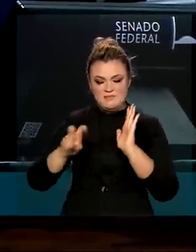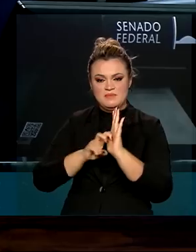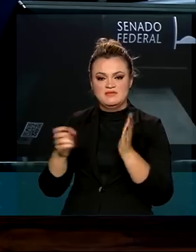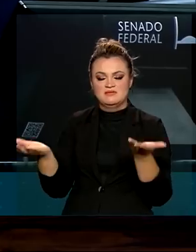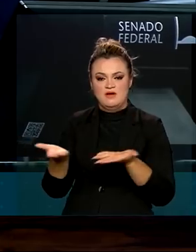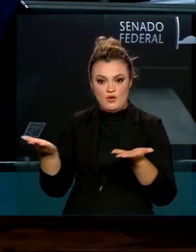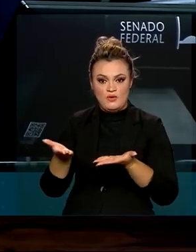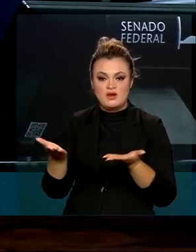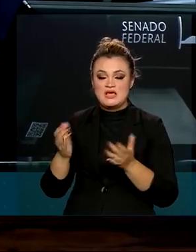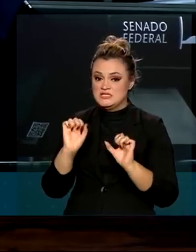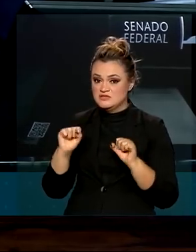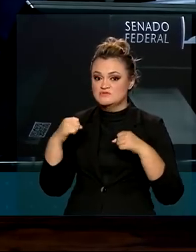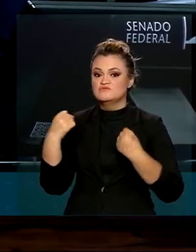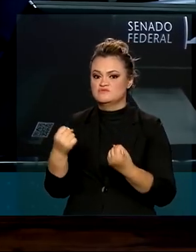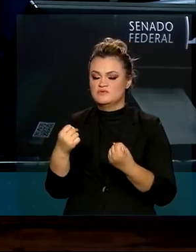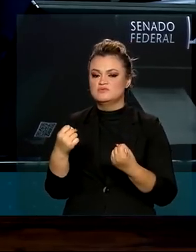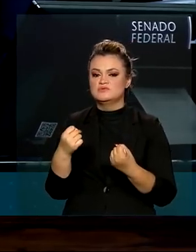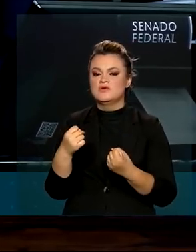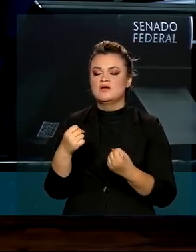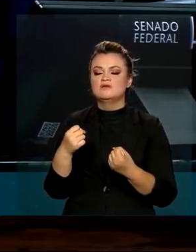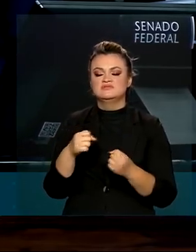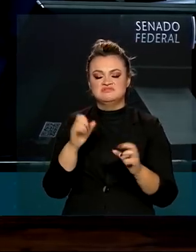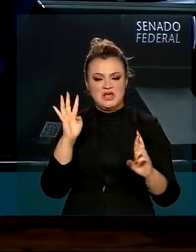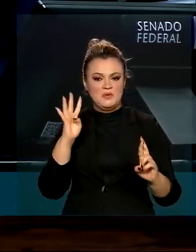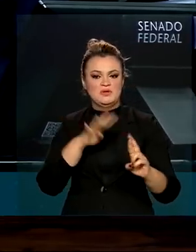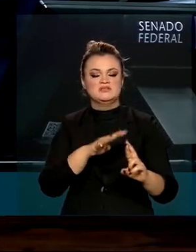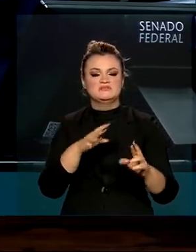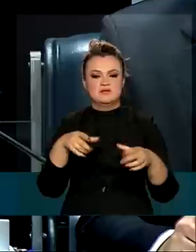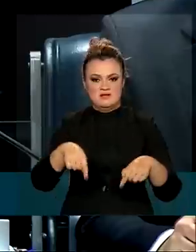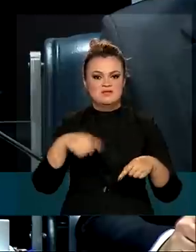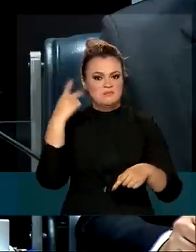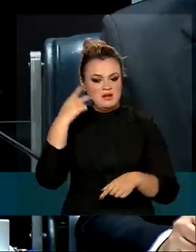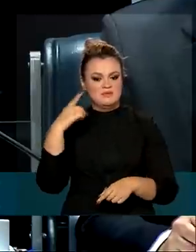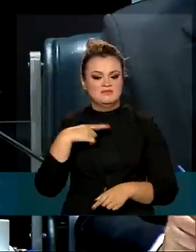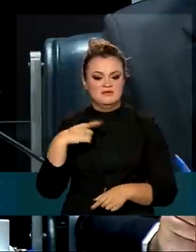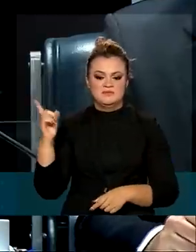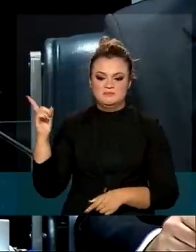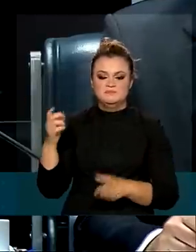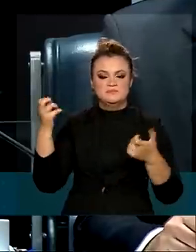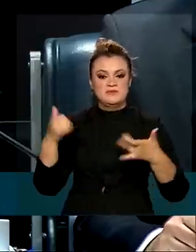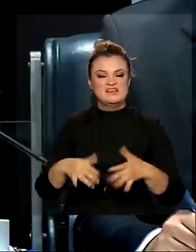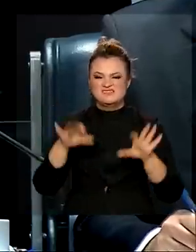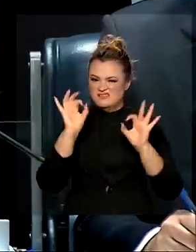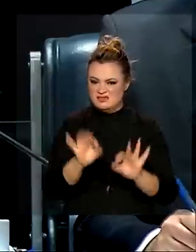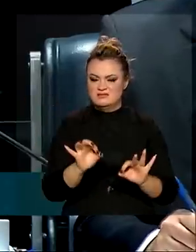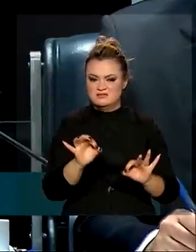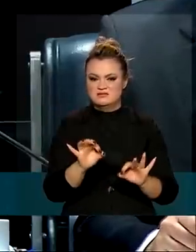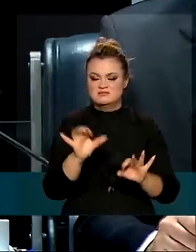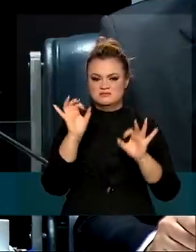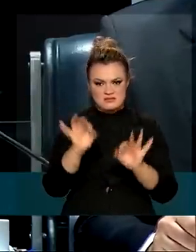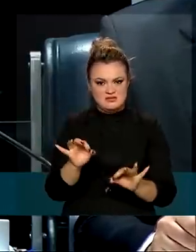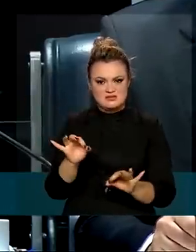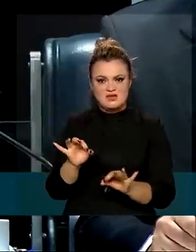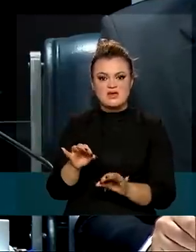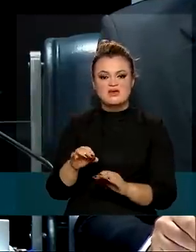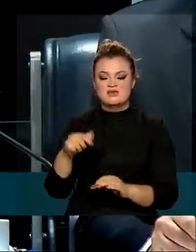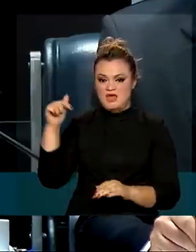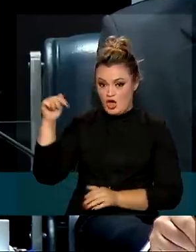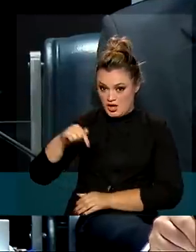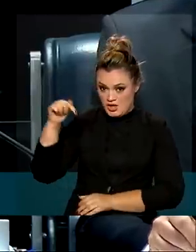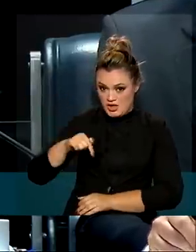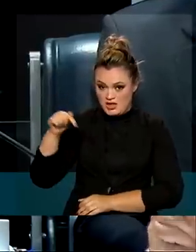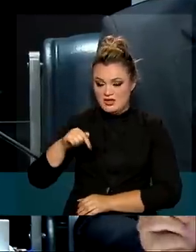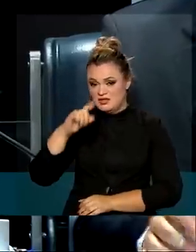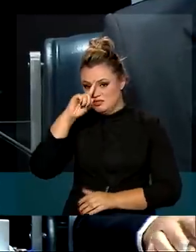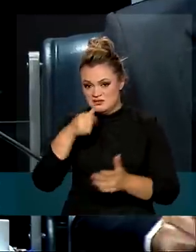esforço esse que não poderia passar sem o reconhecimento do Parlamento. Temos a certeza de que, nesse conjunto